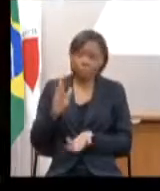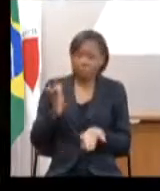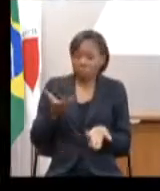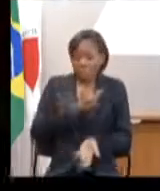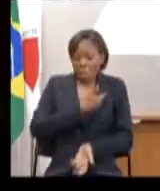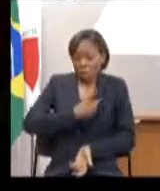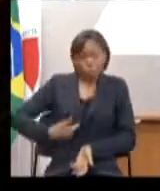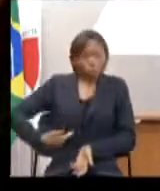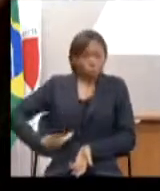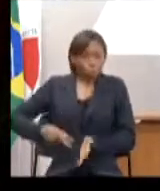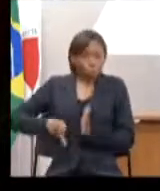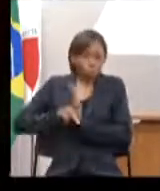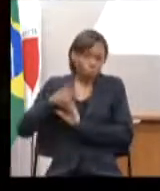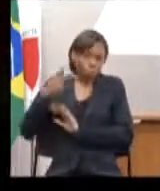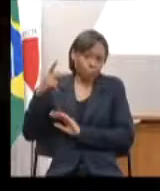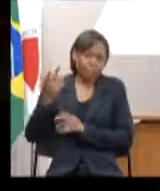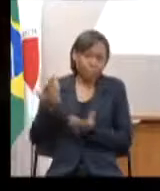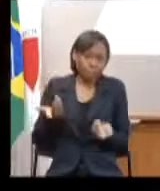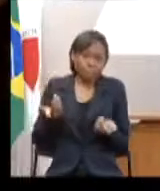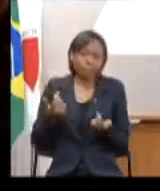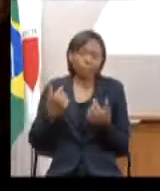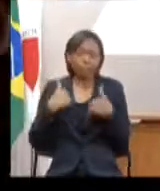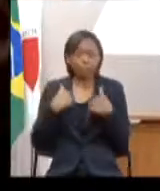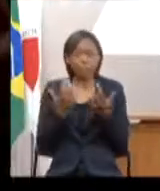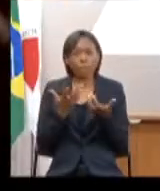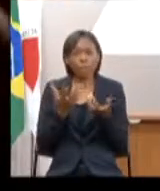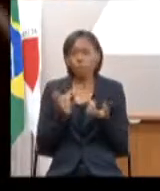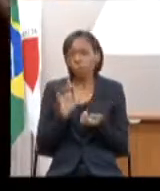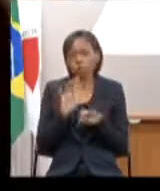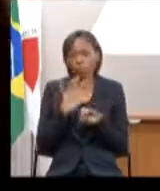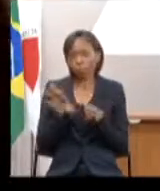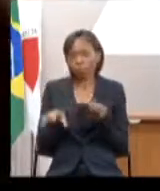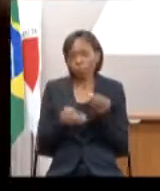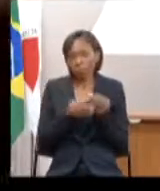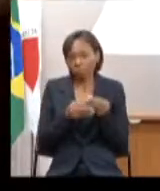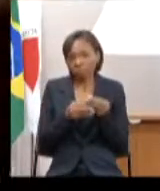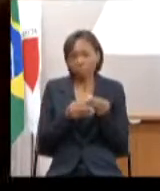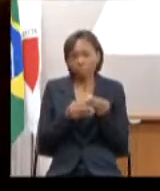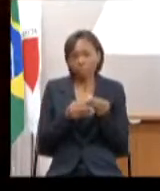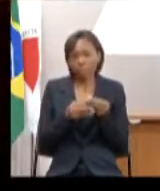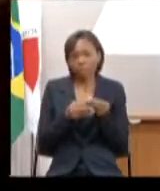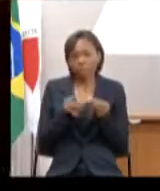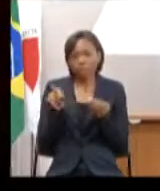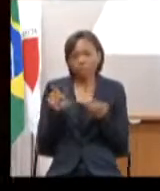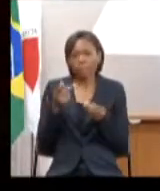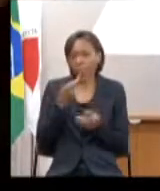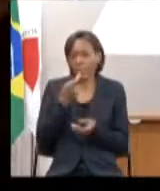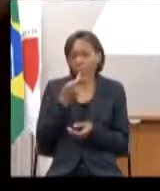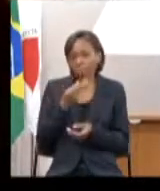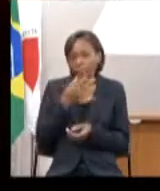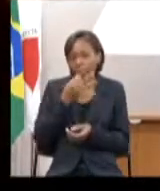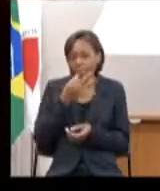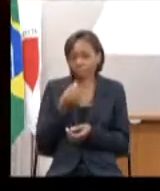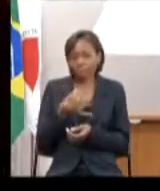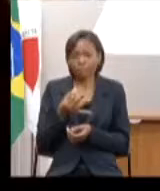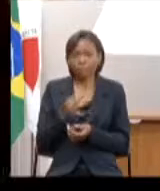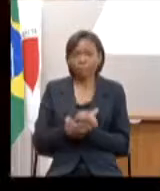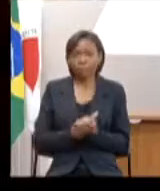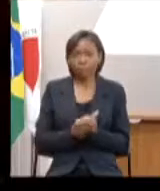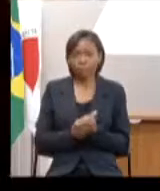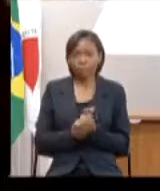Então, eu quero que só reiterar essa observação que, de alguma maneira, se reproduz agora,